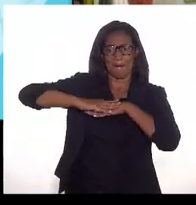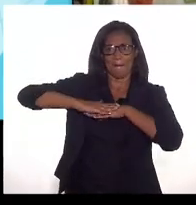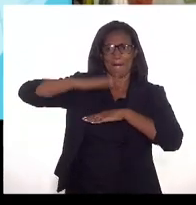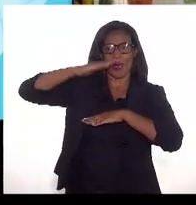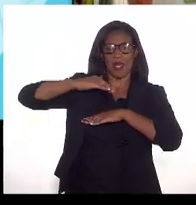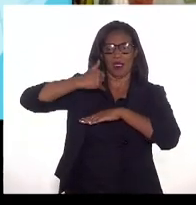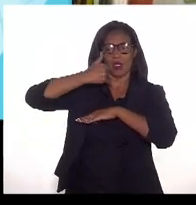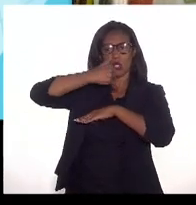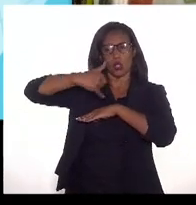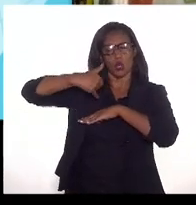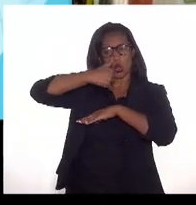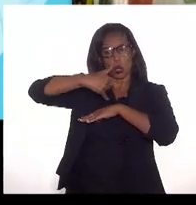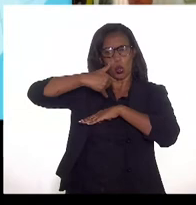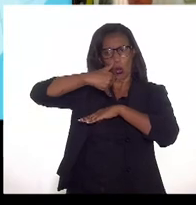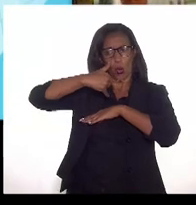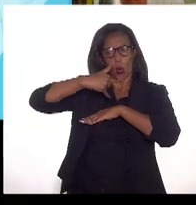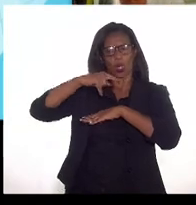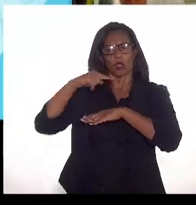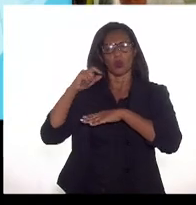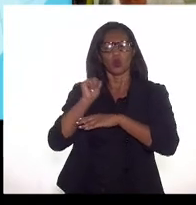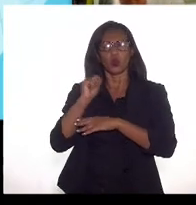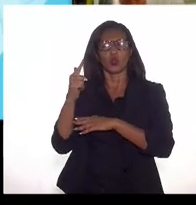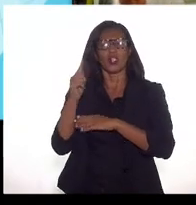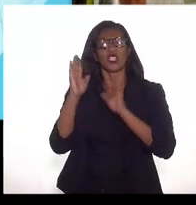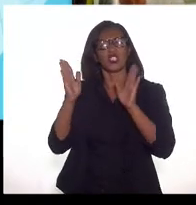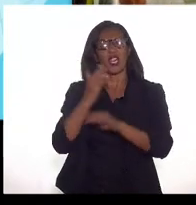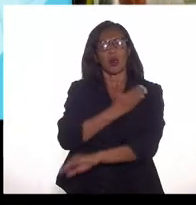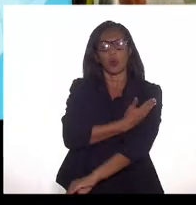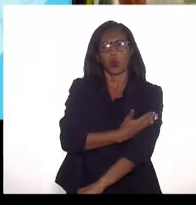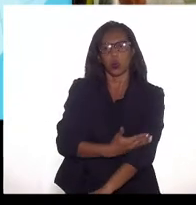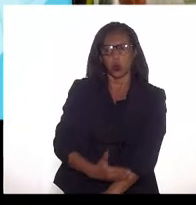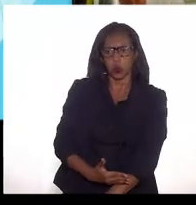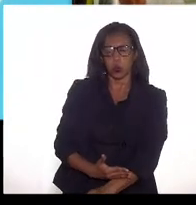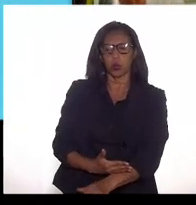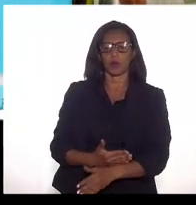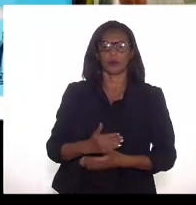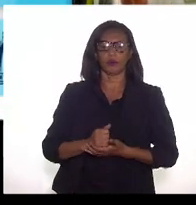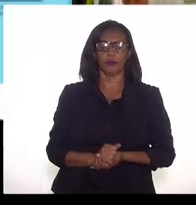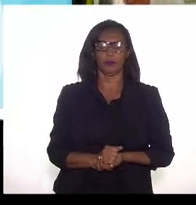óleo do que a gente estava acostumado a produzir até então.